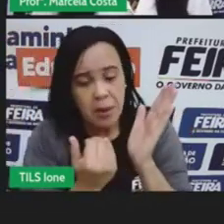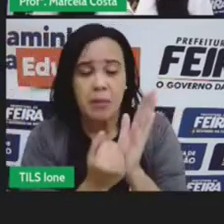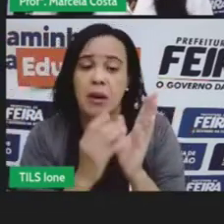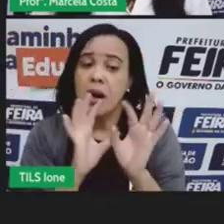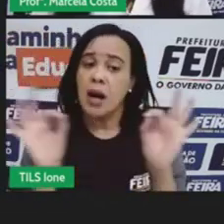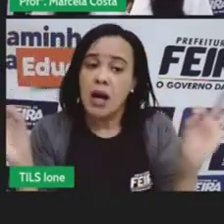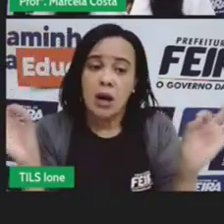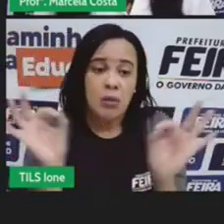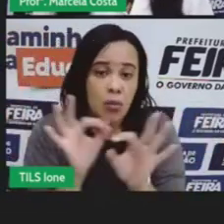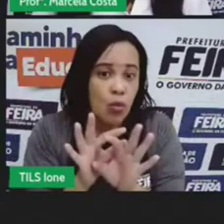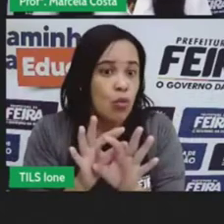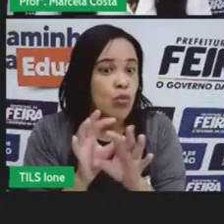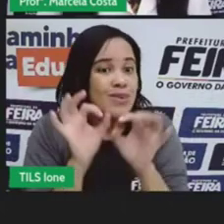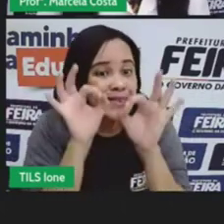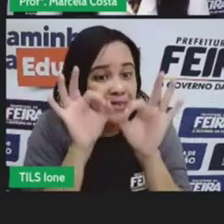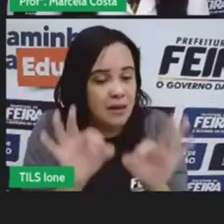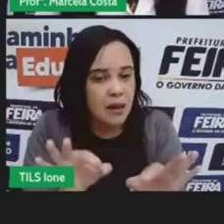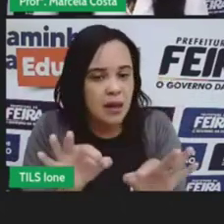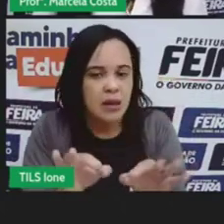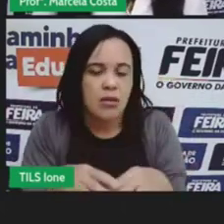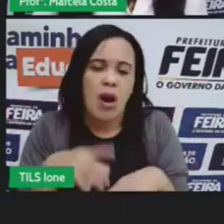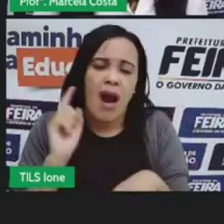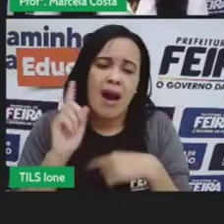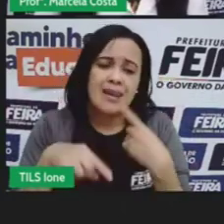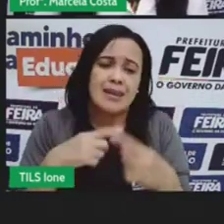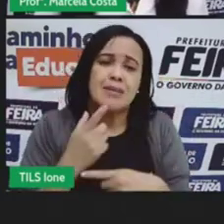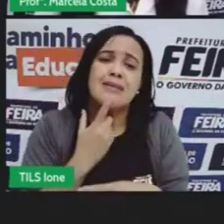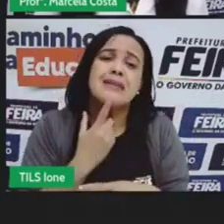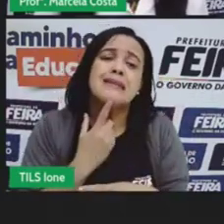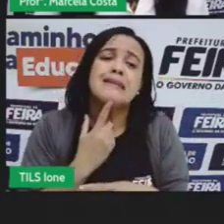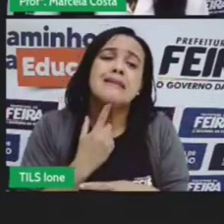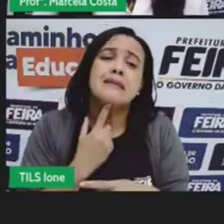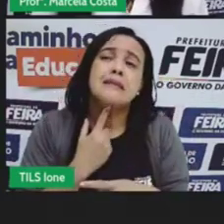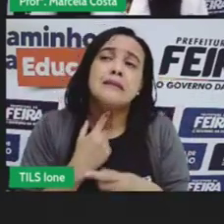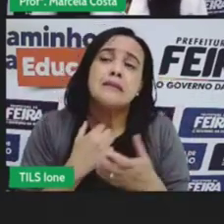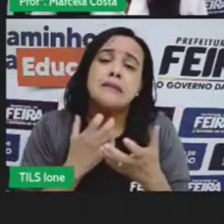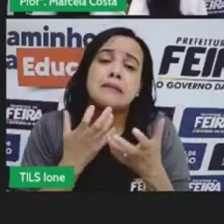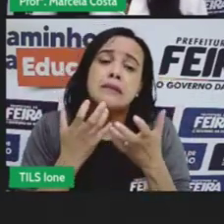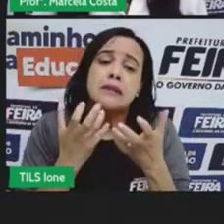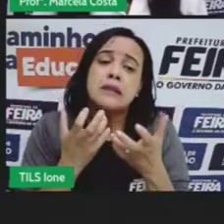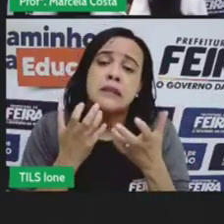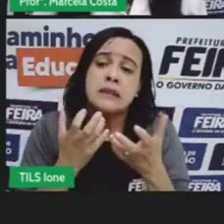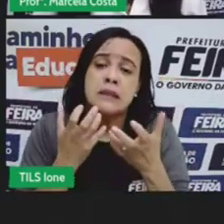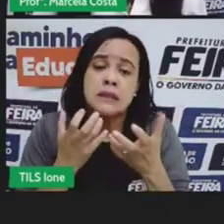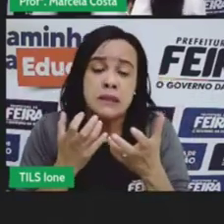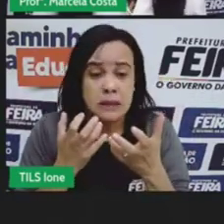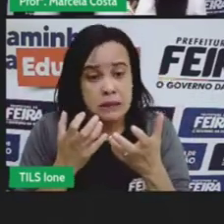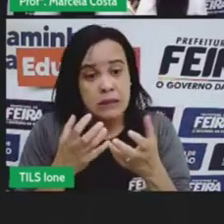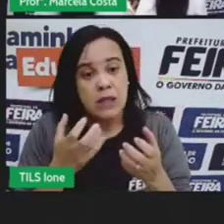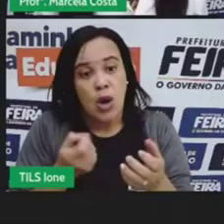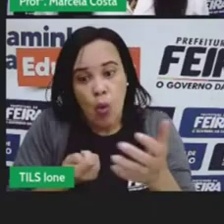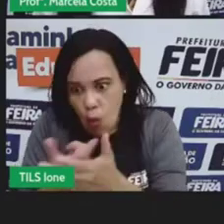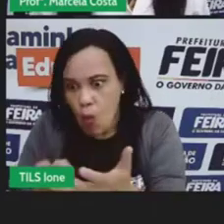para satisfazer uma vontade uma vontade que poderia ser esperada